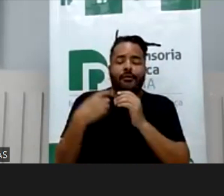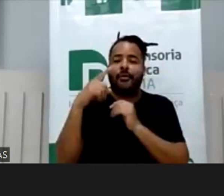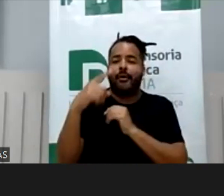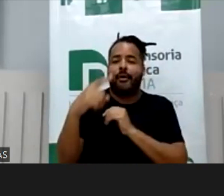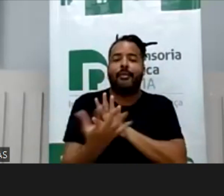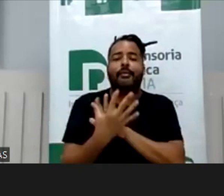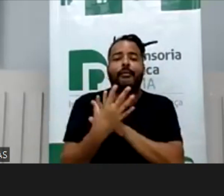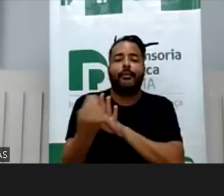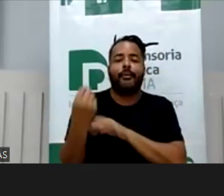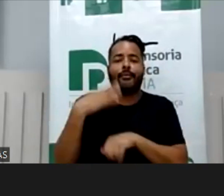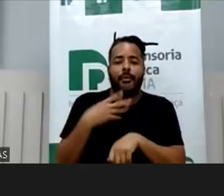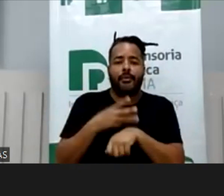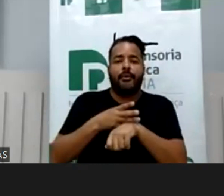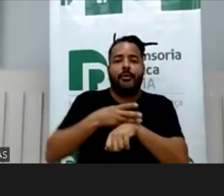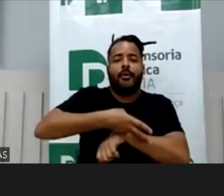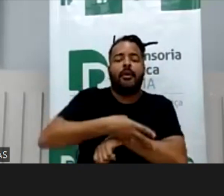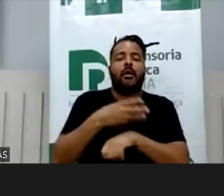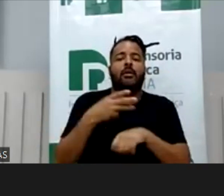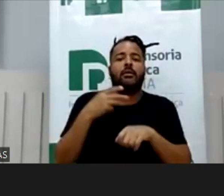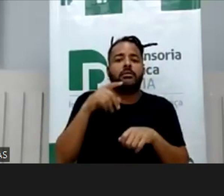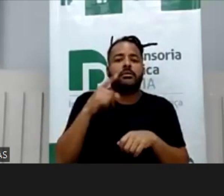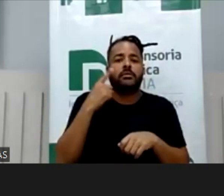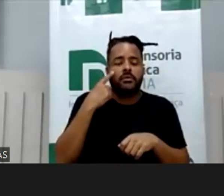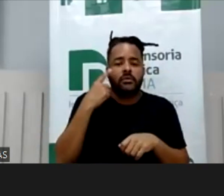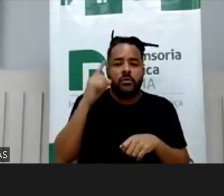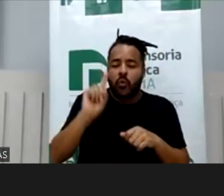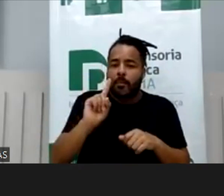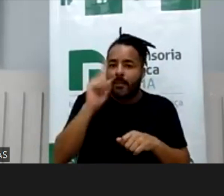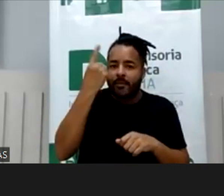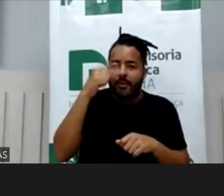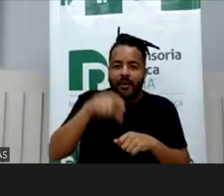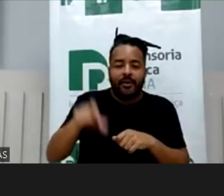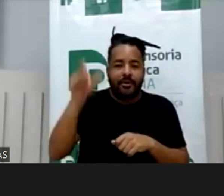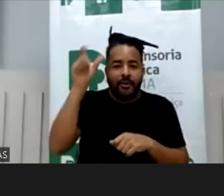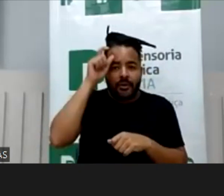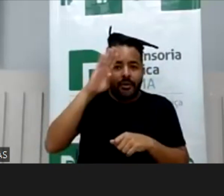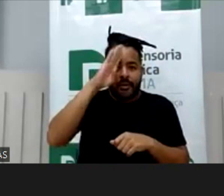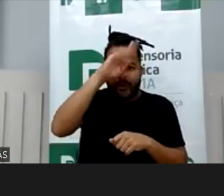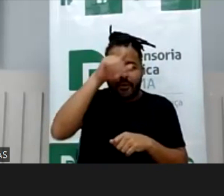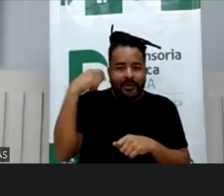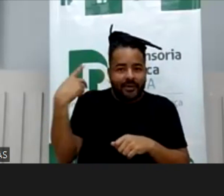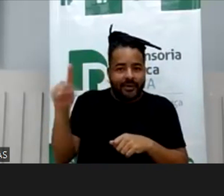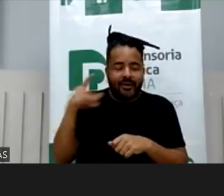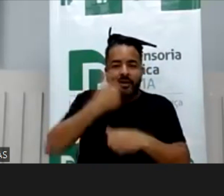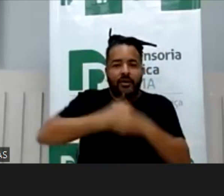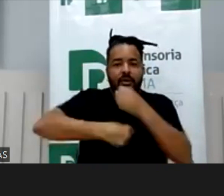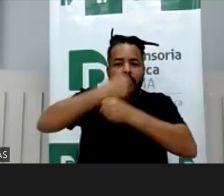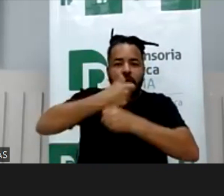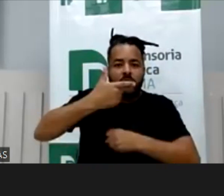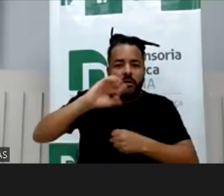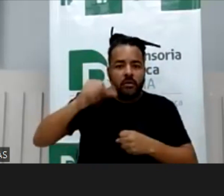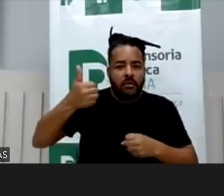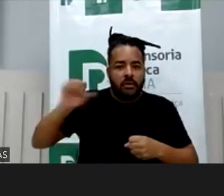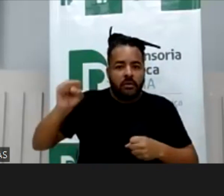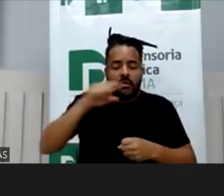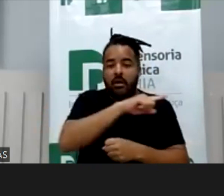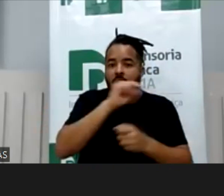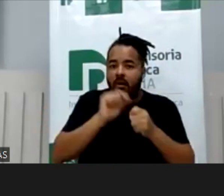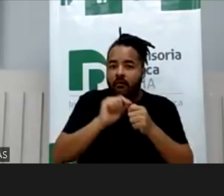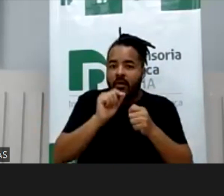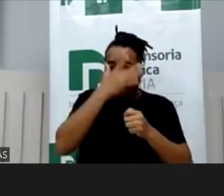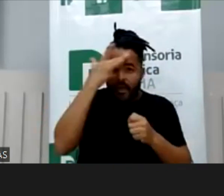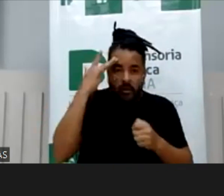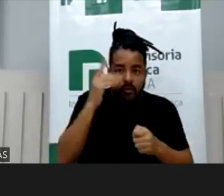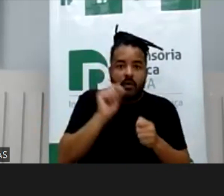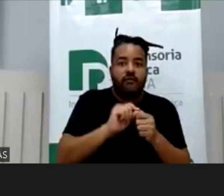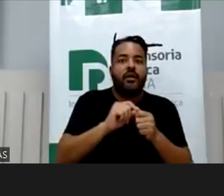a pessoa que clonou meu WhatsApp no primeiro turno das eleições do capítulo de 2018, ela fez um, ela fez, a pessoa